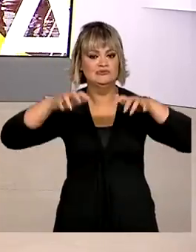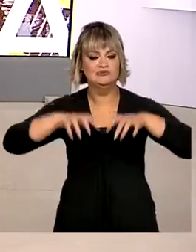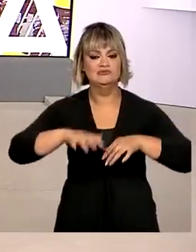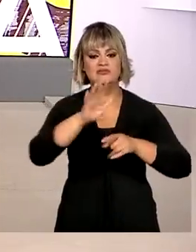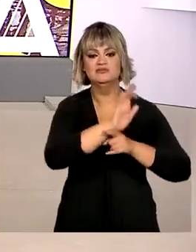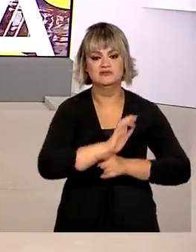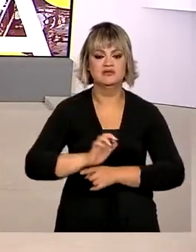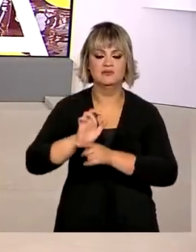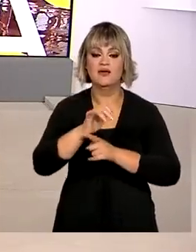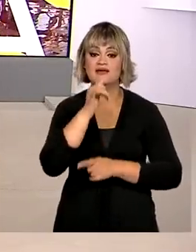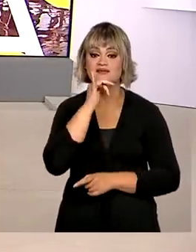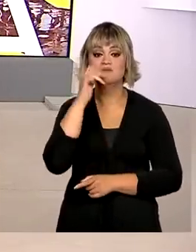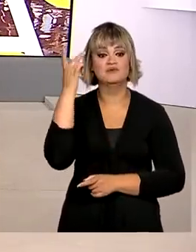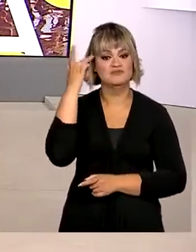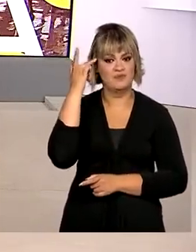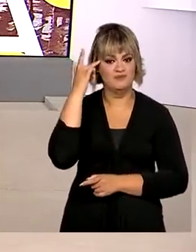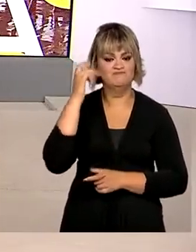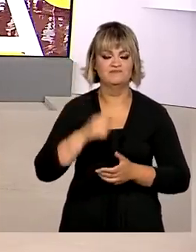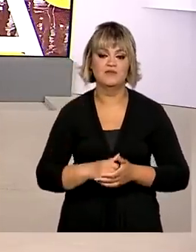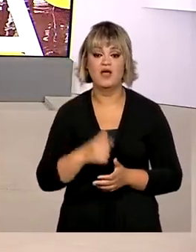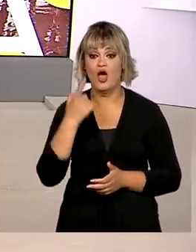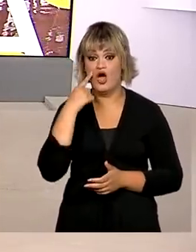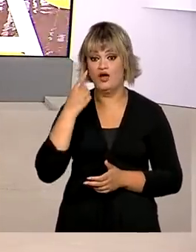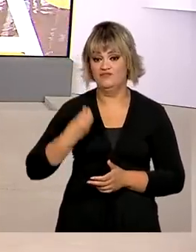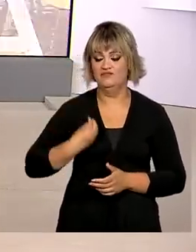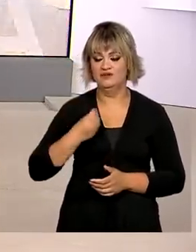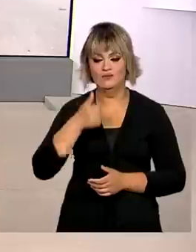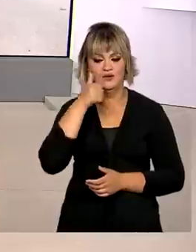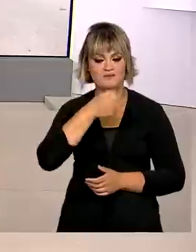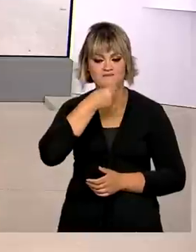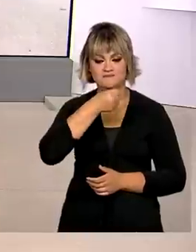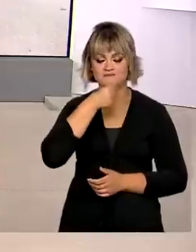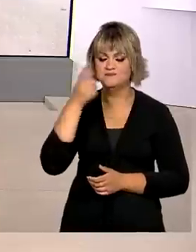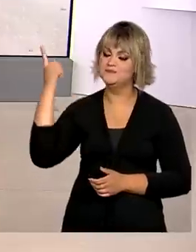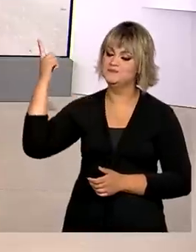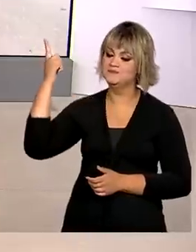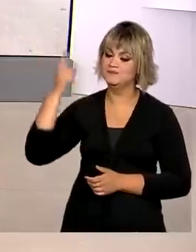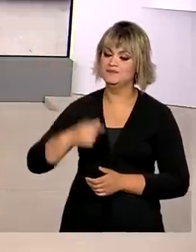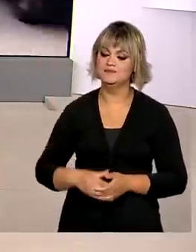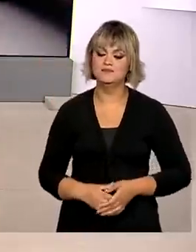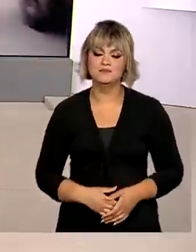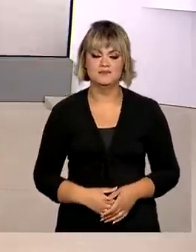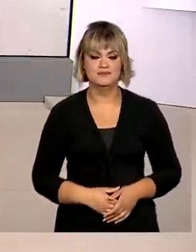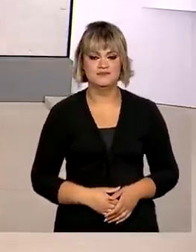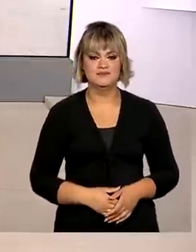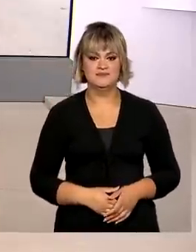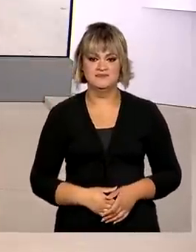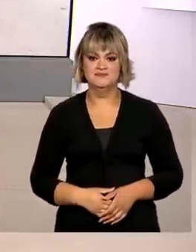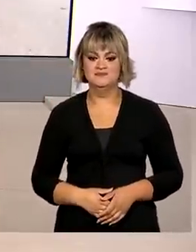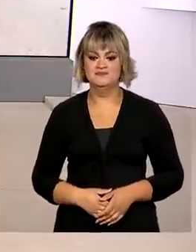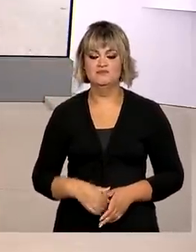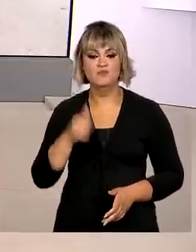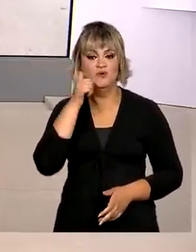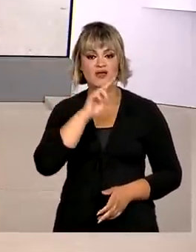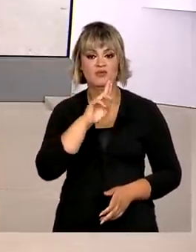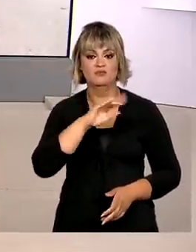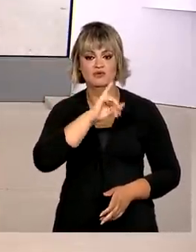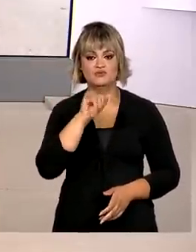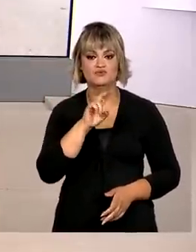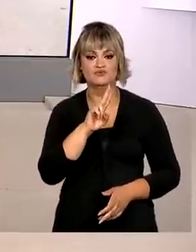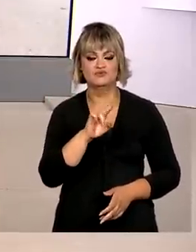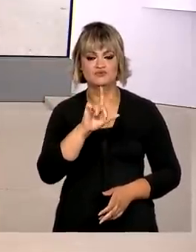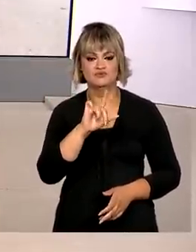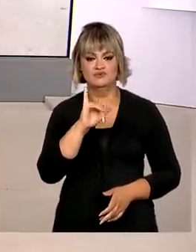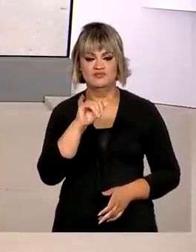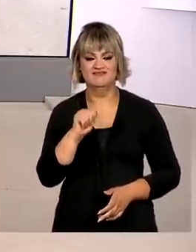estados. Um deles é São Paulo, então é para lá que nós vamos ao vivo conversar com a repórter Júlia Ballarini, que tem mais informações para